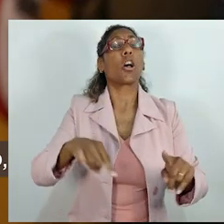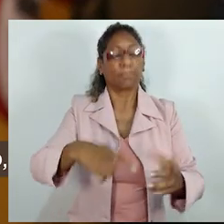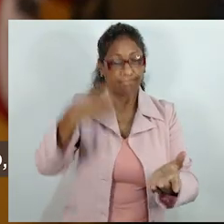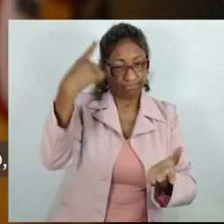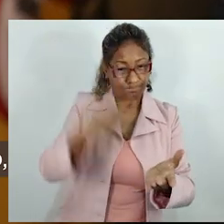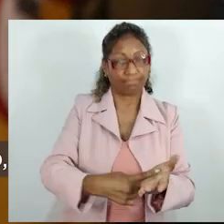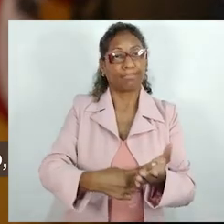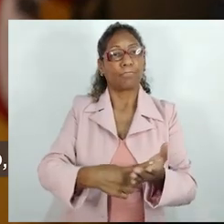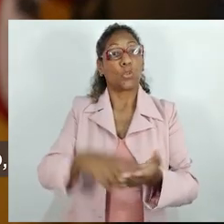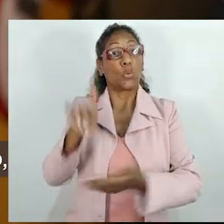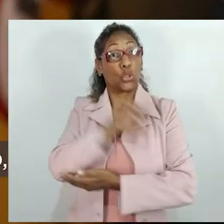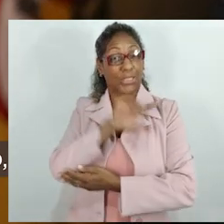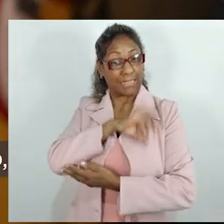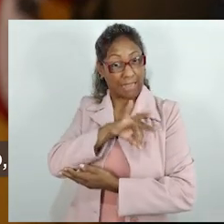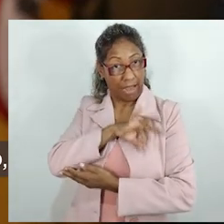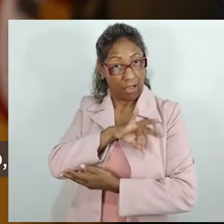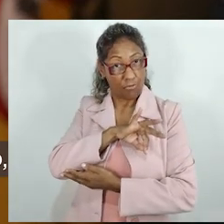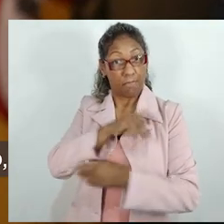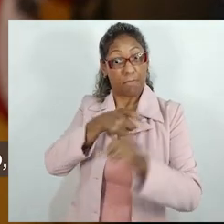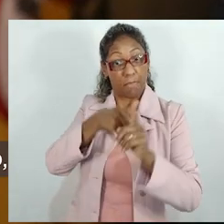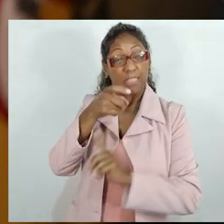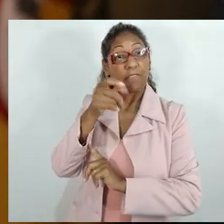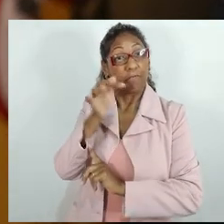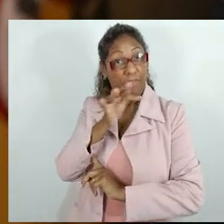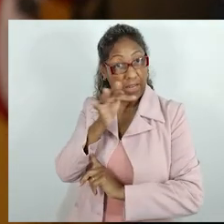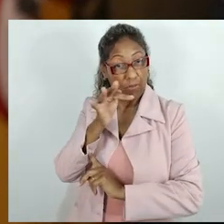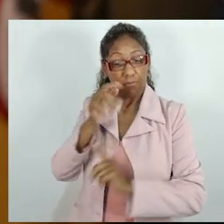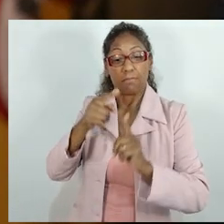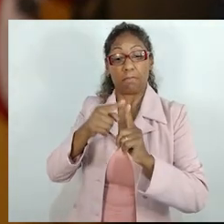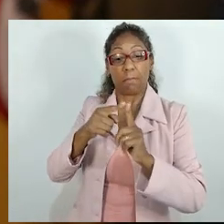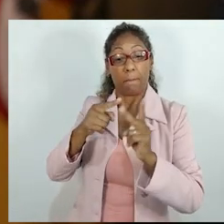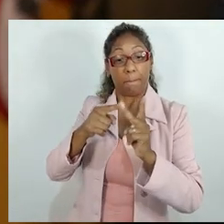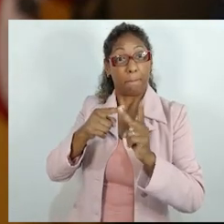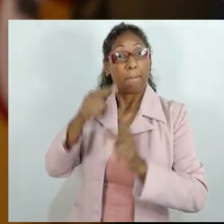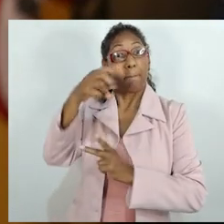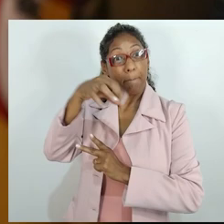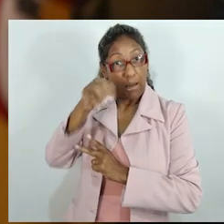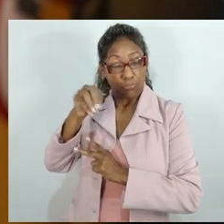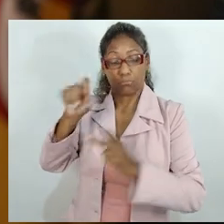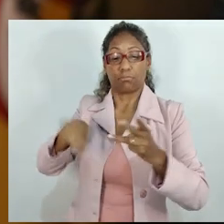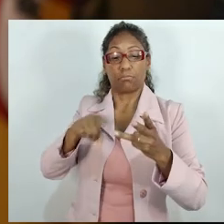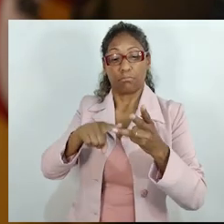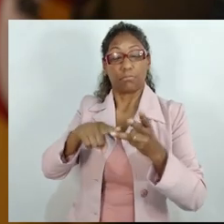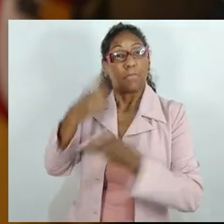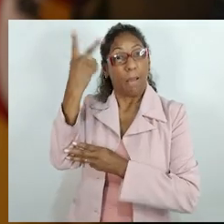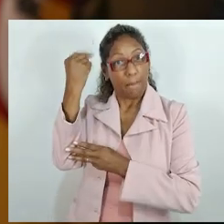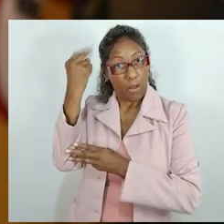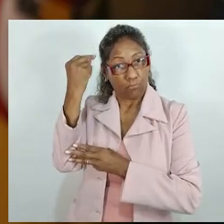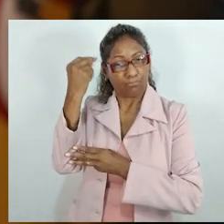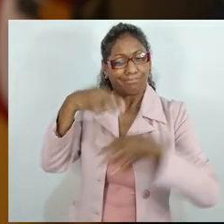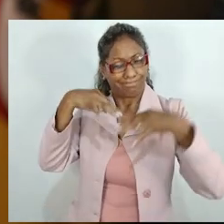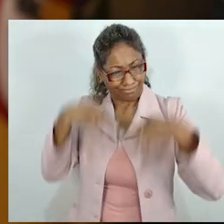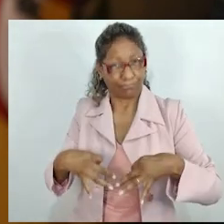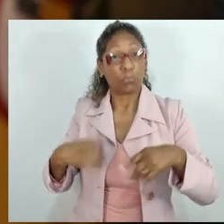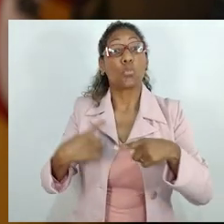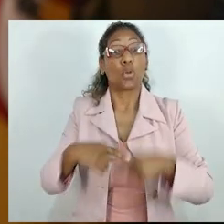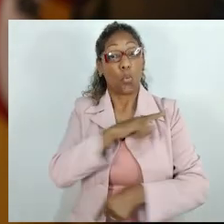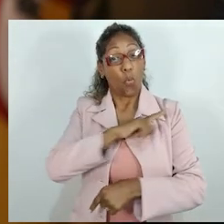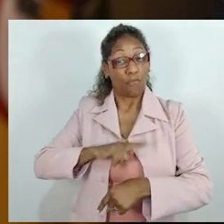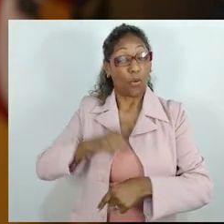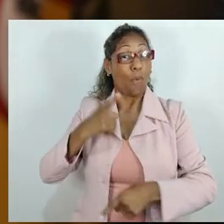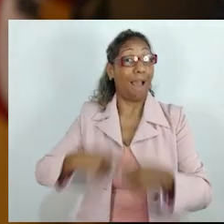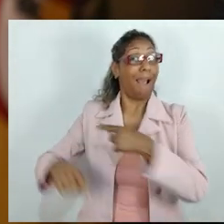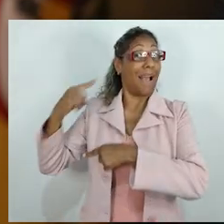nós asseguramos o pagamento em dia das folhas de fevereiro, de março e abril. Essa é uma grande conquista do nosso Estado,